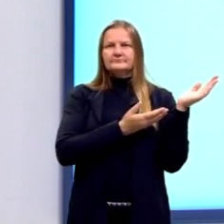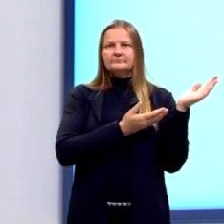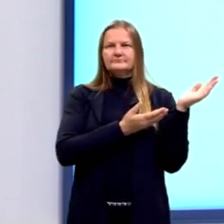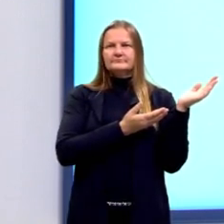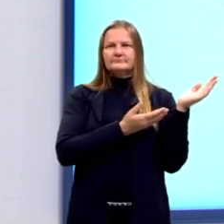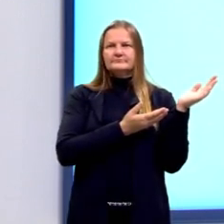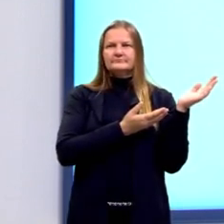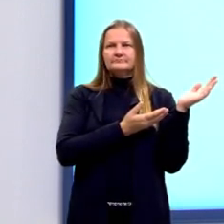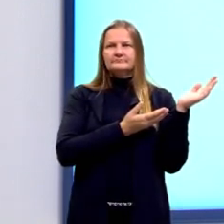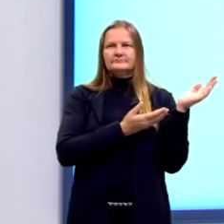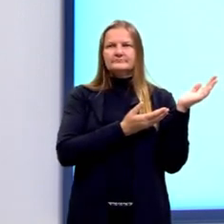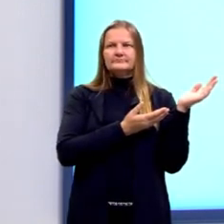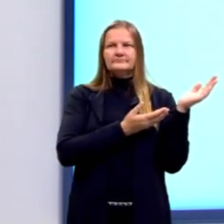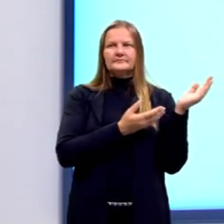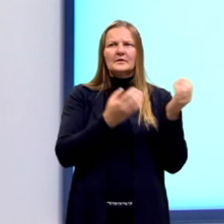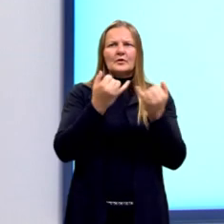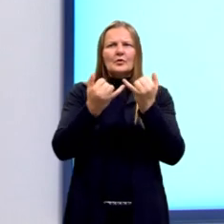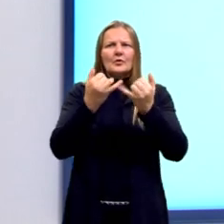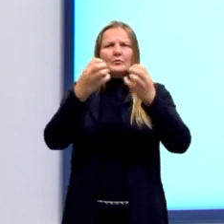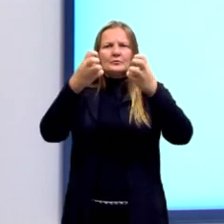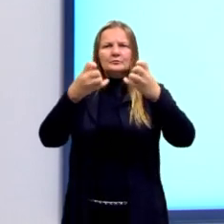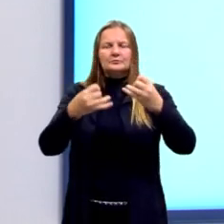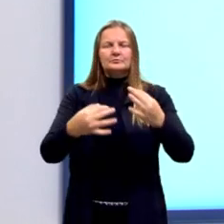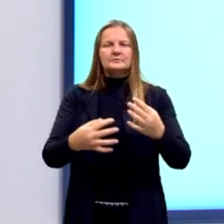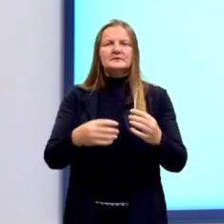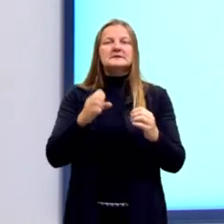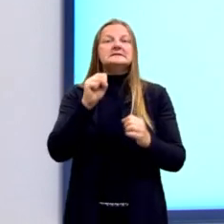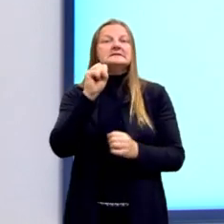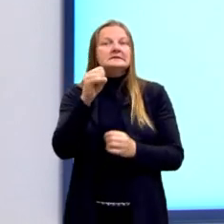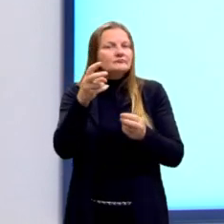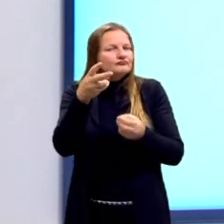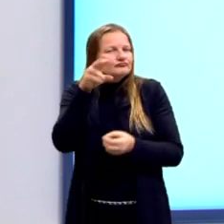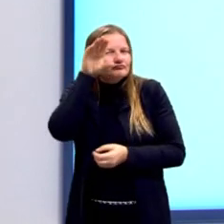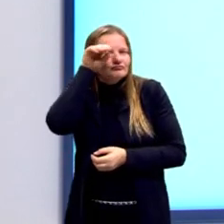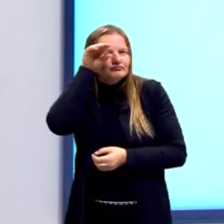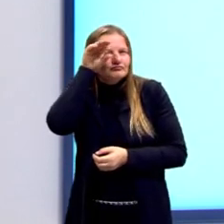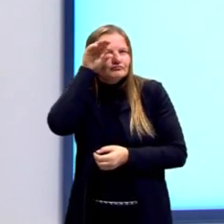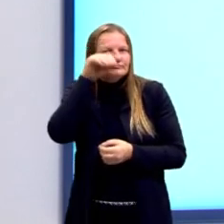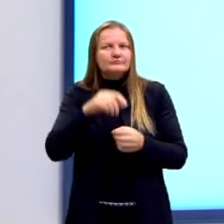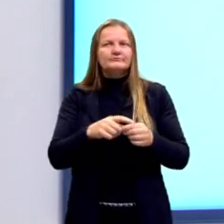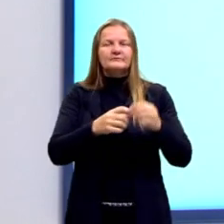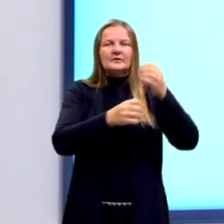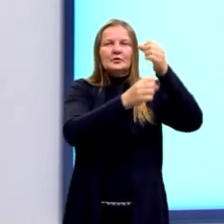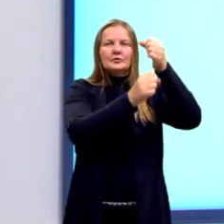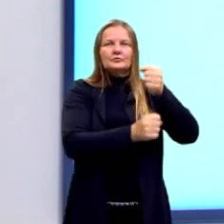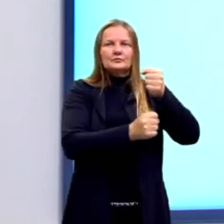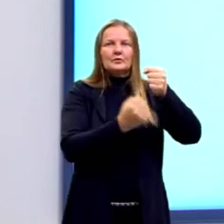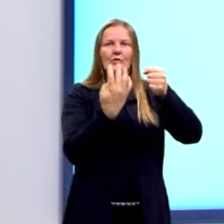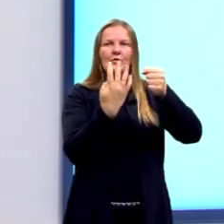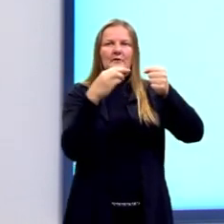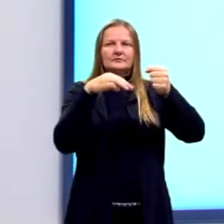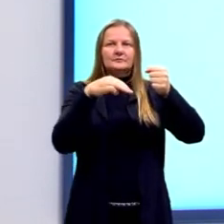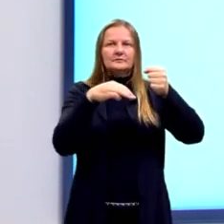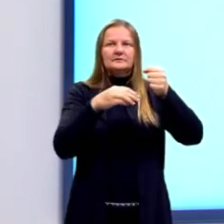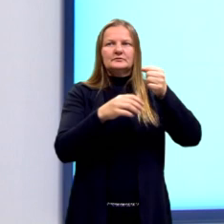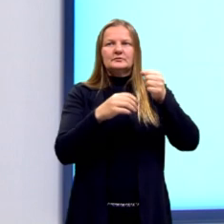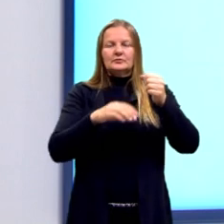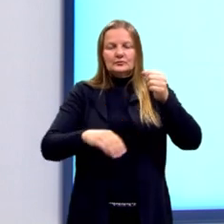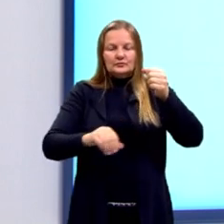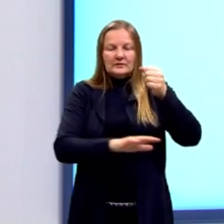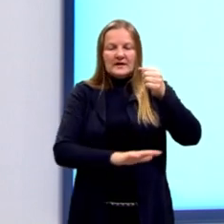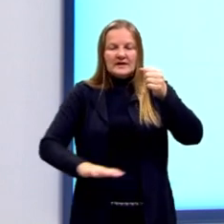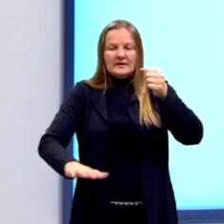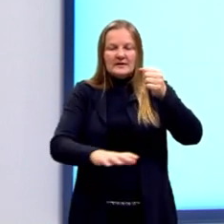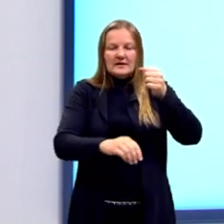analisada da seguinte forma. Se nós observarmos aqui, essa nossa haste de 4 metros e o solo,